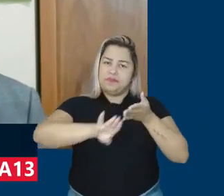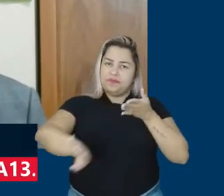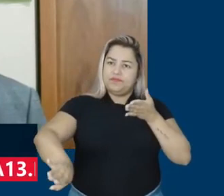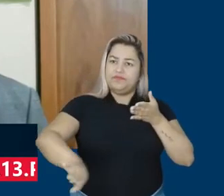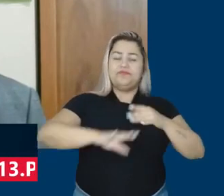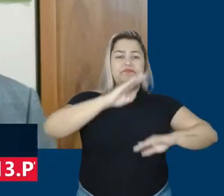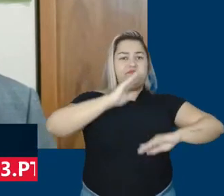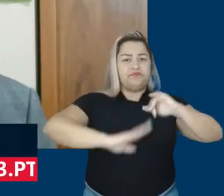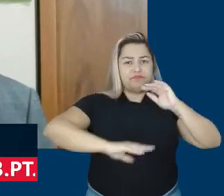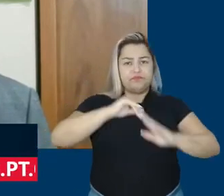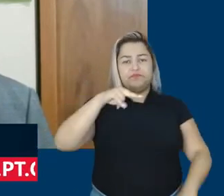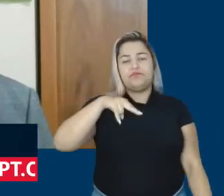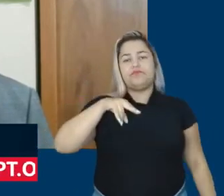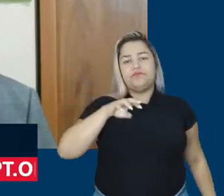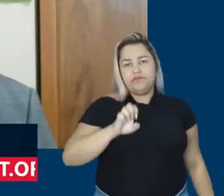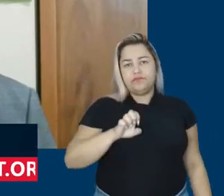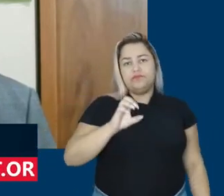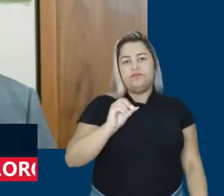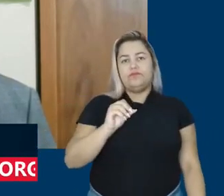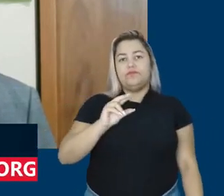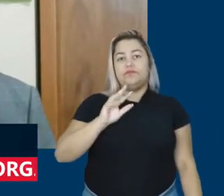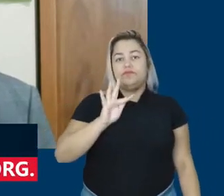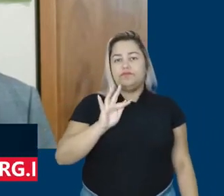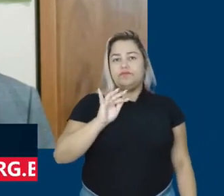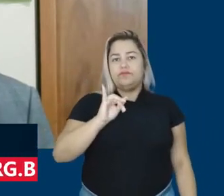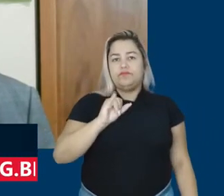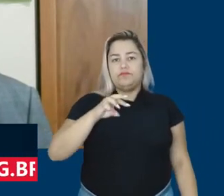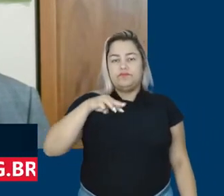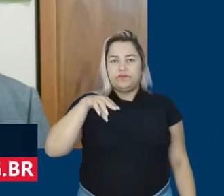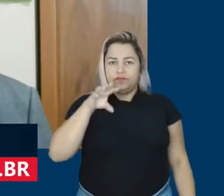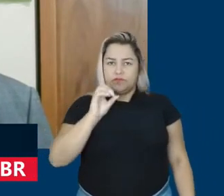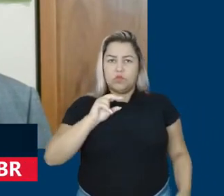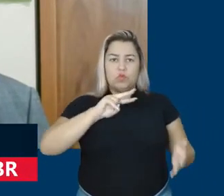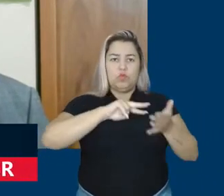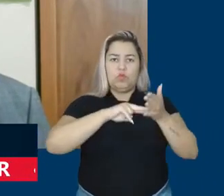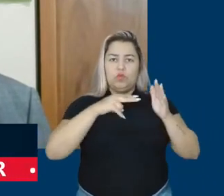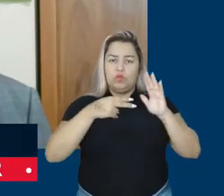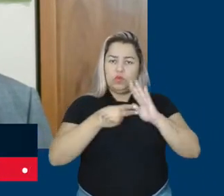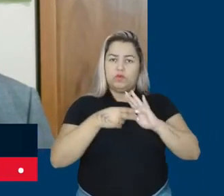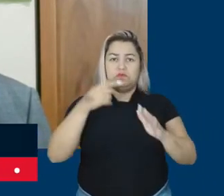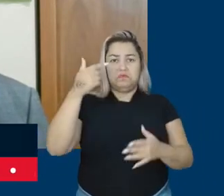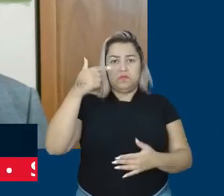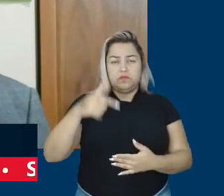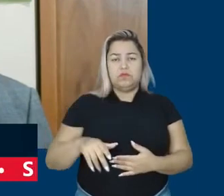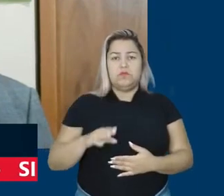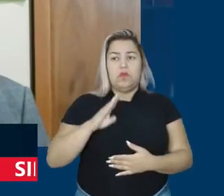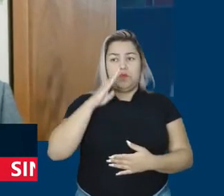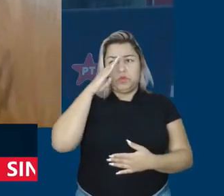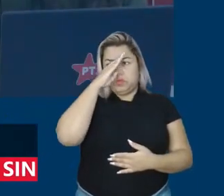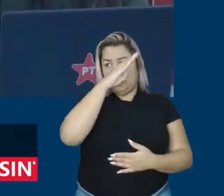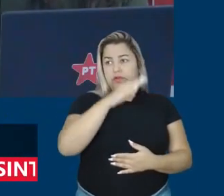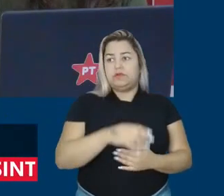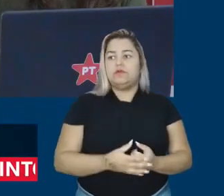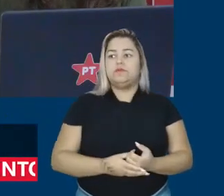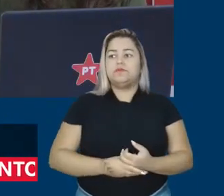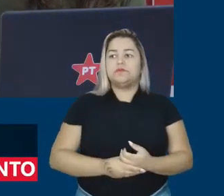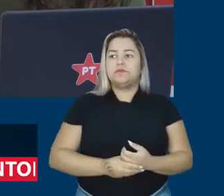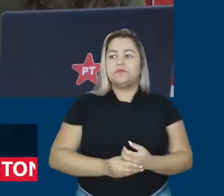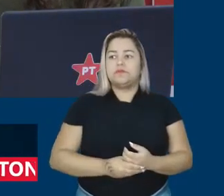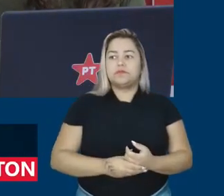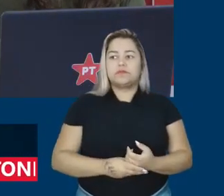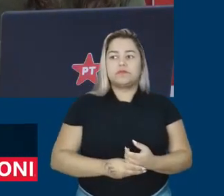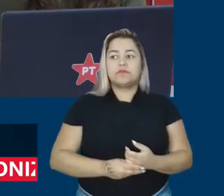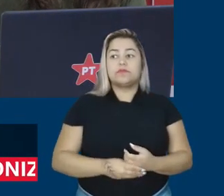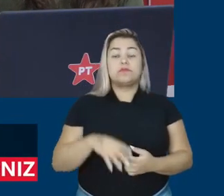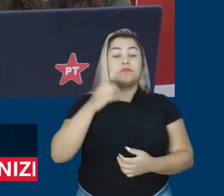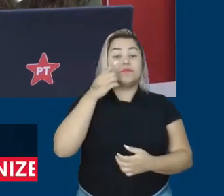neofascistas, que é, na prática, o significado da ultradireita bolsonarista. É isso, deputado.